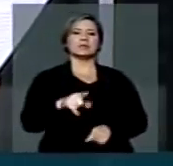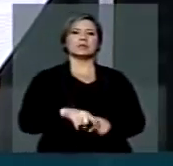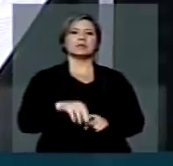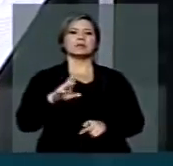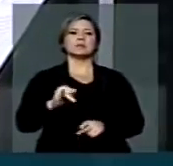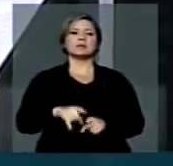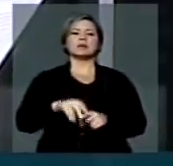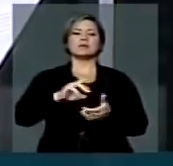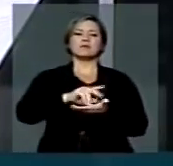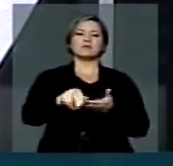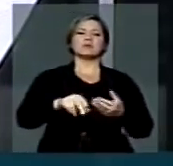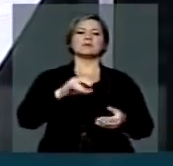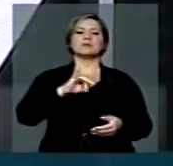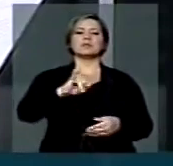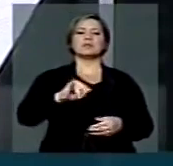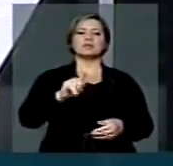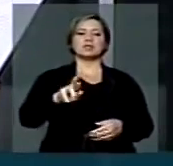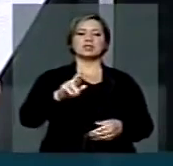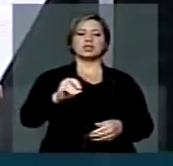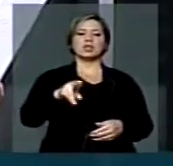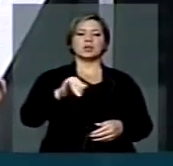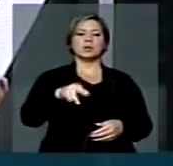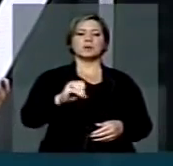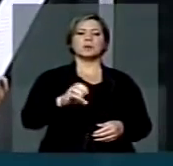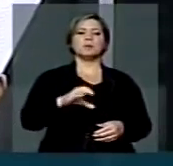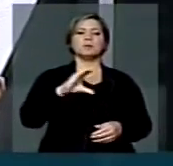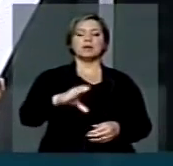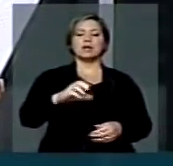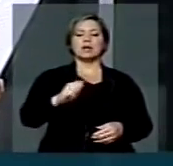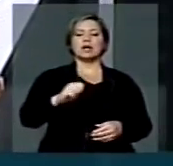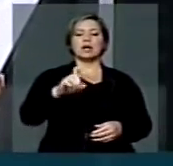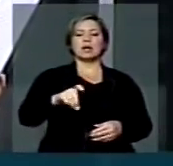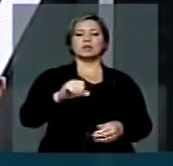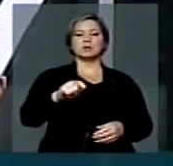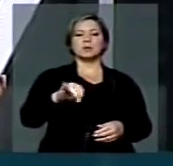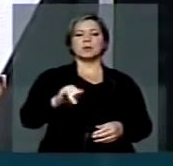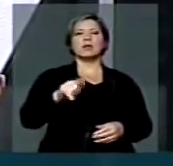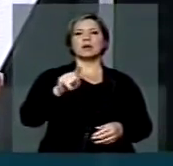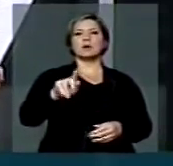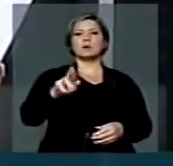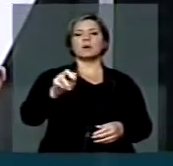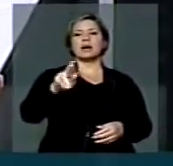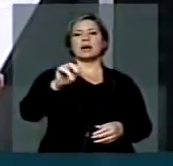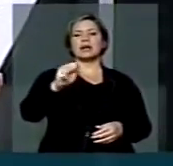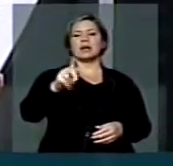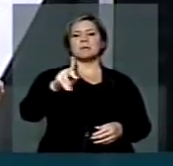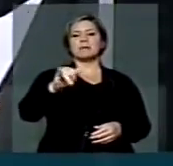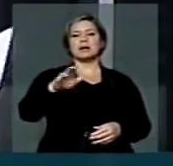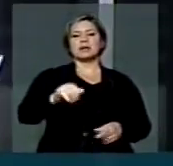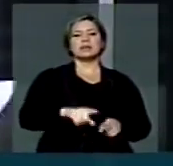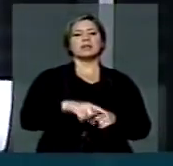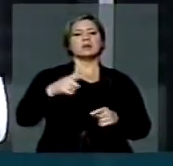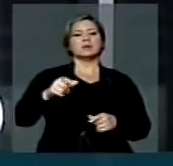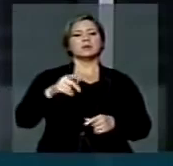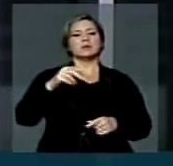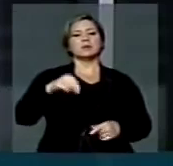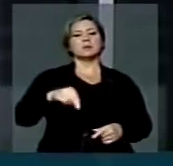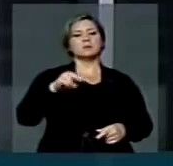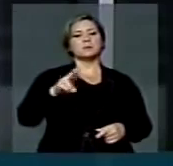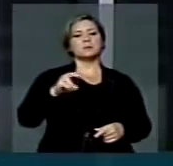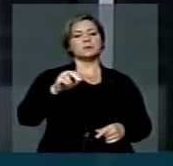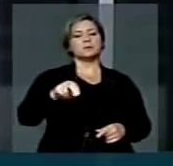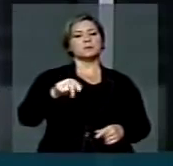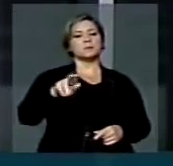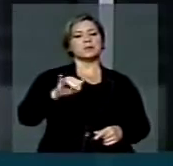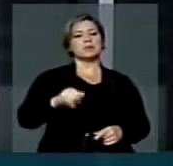Leopoldina, Ibirassu, Jerônimo Monteiro, Cachoeira do Itapimirim, Guarapari, Vargem Alta, Presidente Kennedy e Muquis. Sem